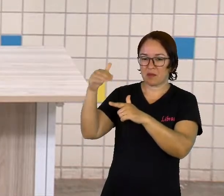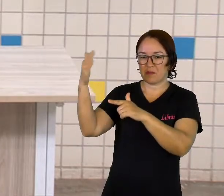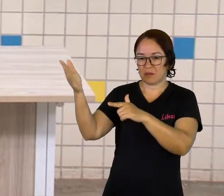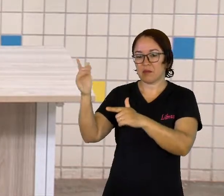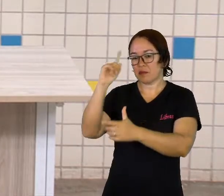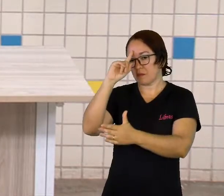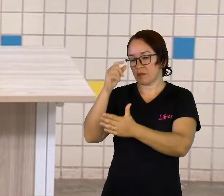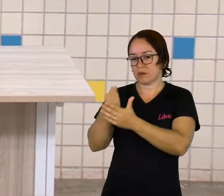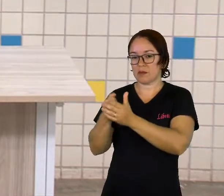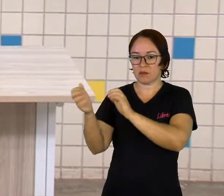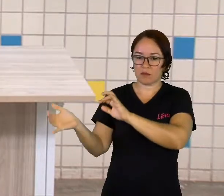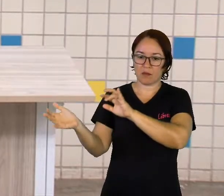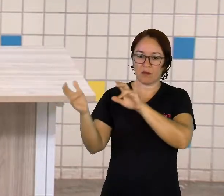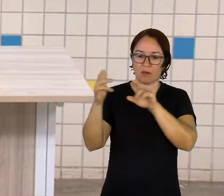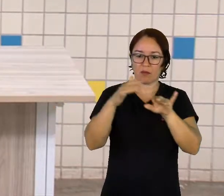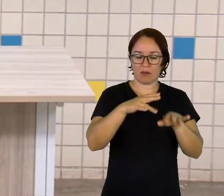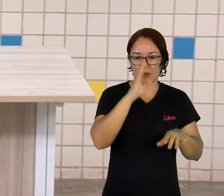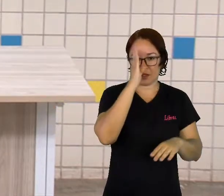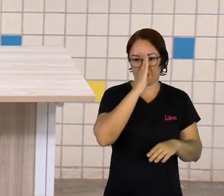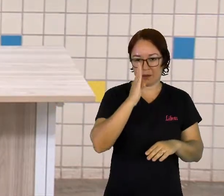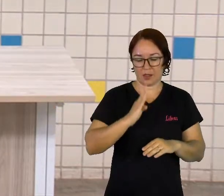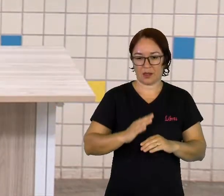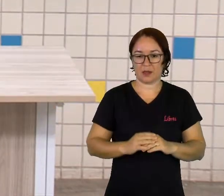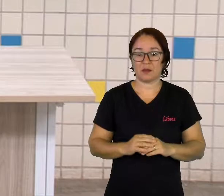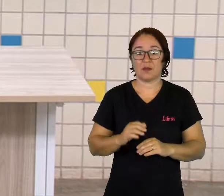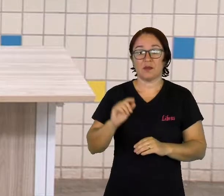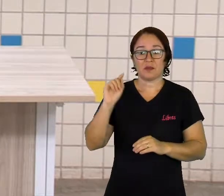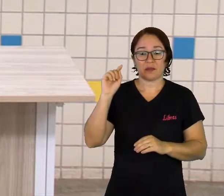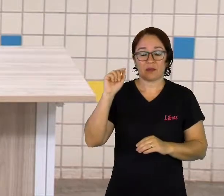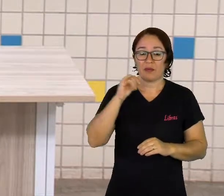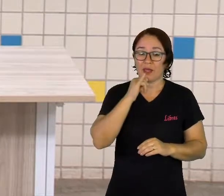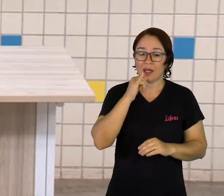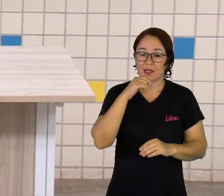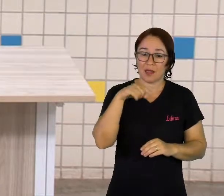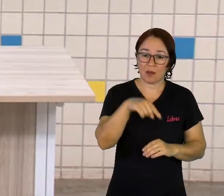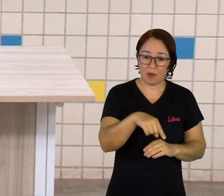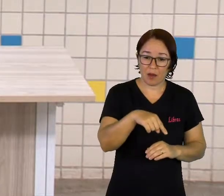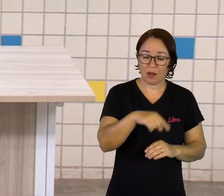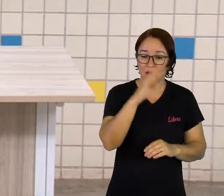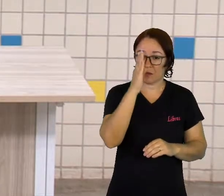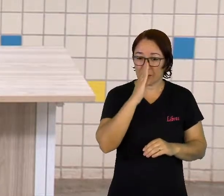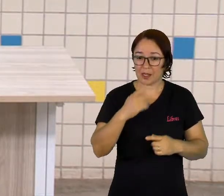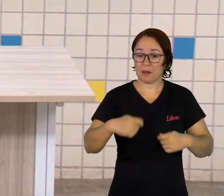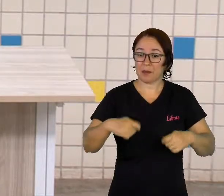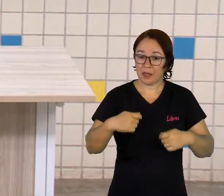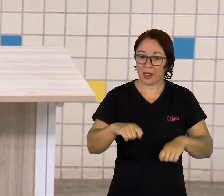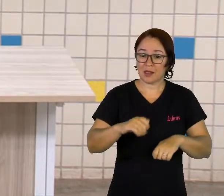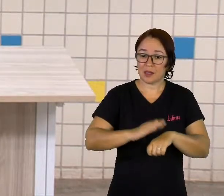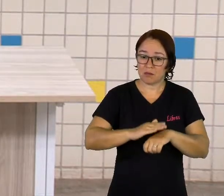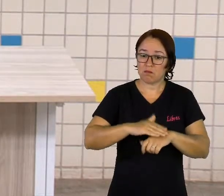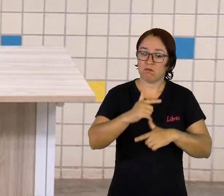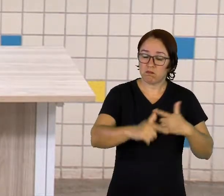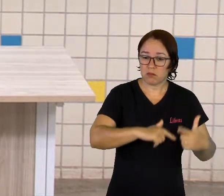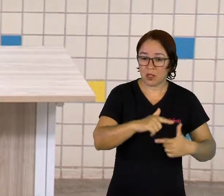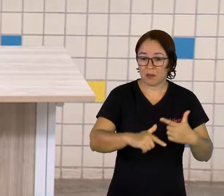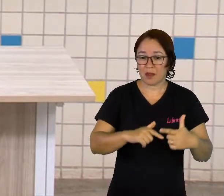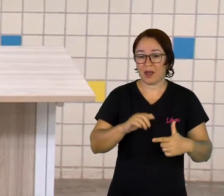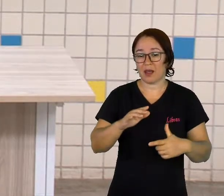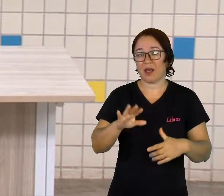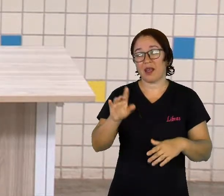de mão de obra e o Japão estava com uma quantidade demográfica muito grande. E ele